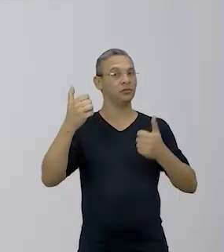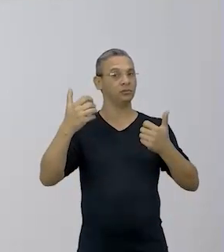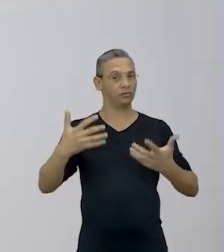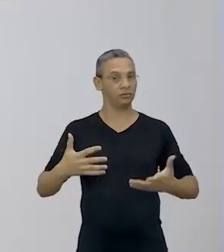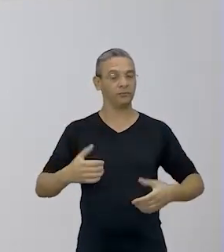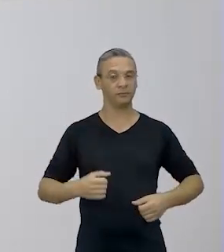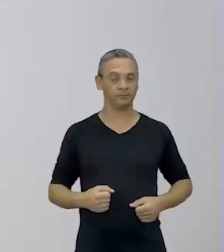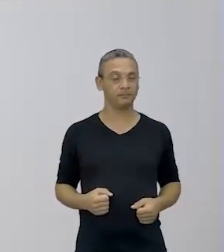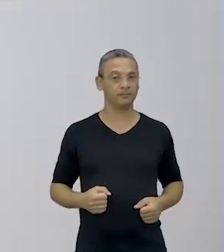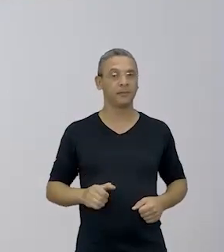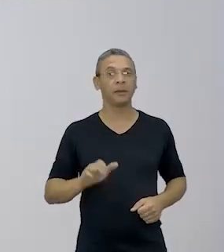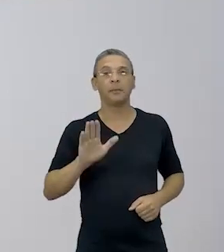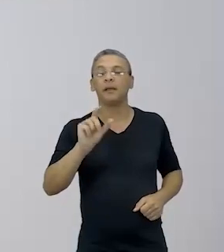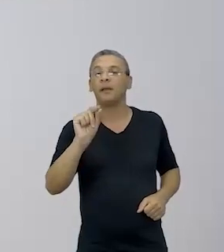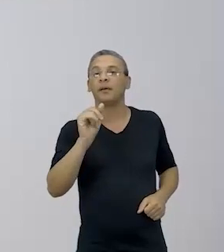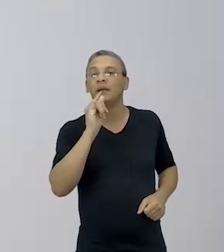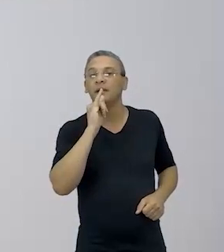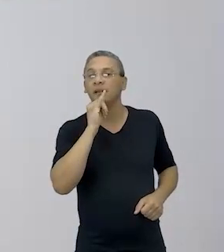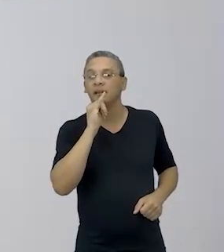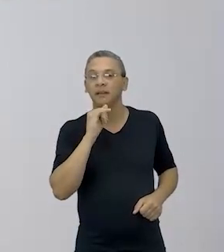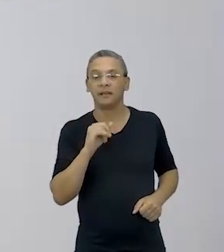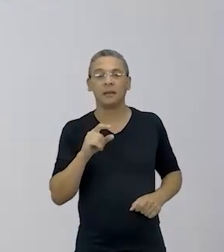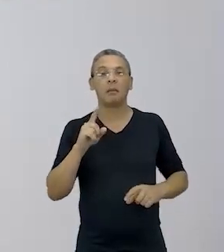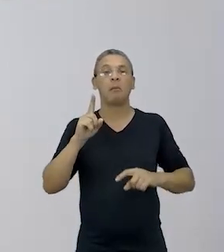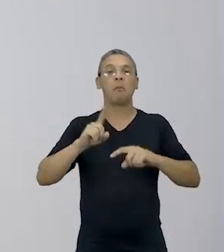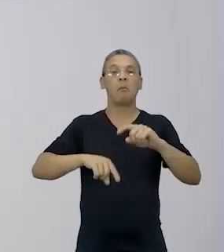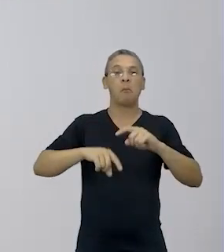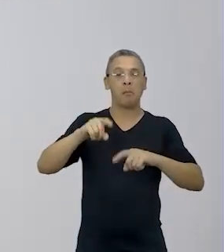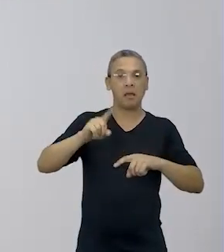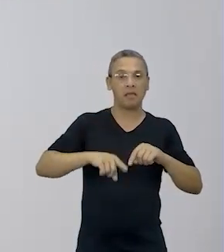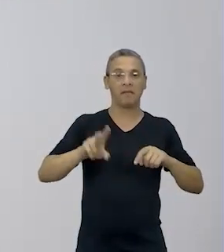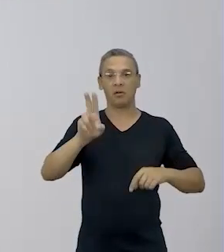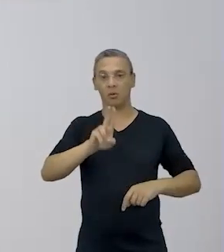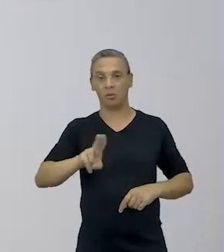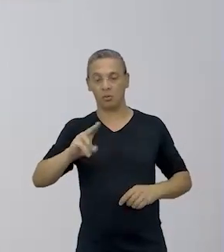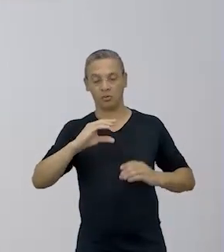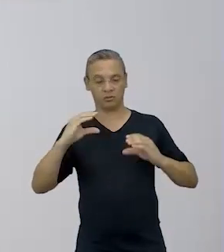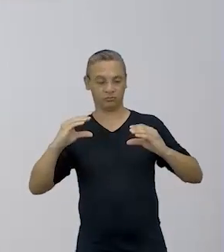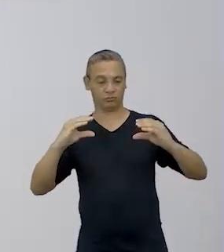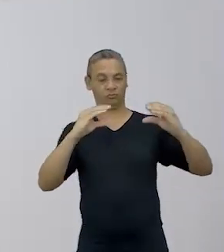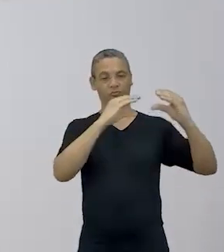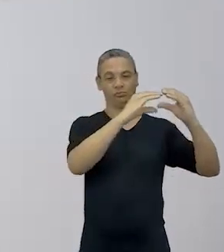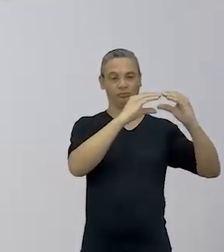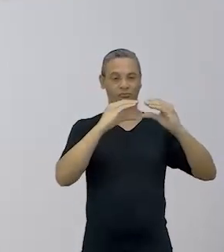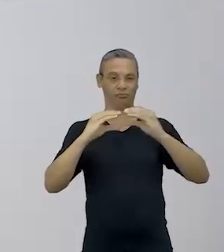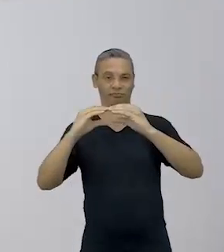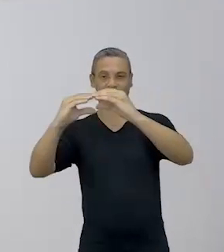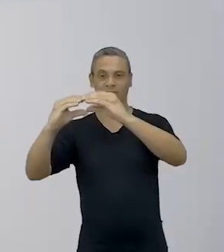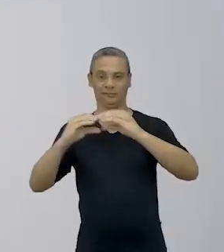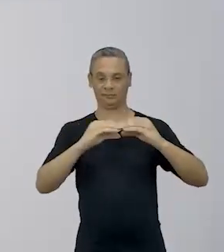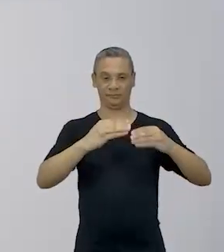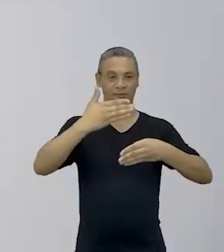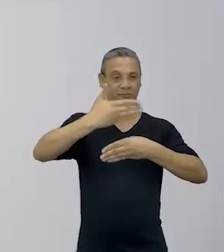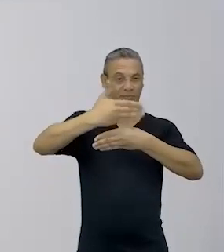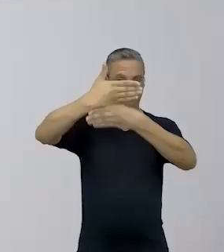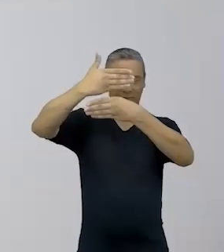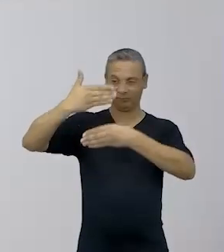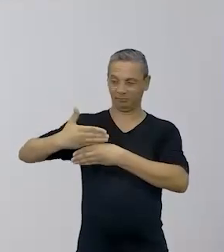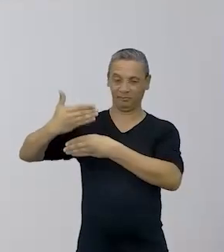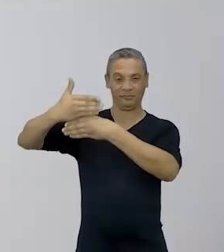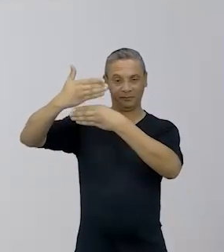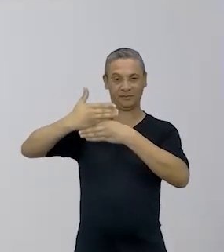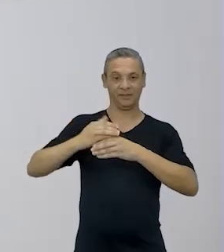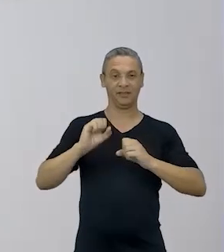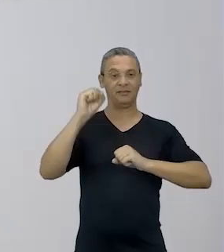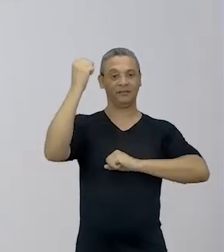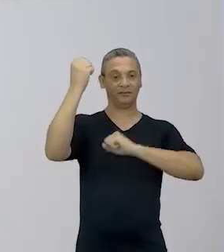consideração. Mas o material por si só, o tijolo por si só, na fabricação do tijolo, não